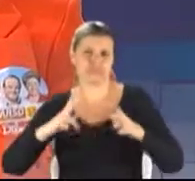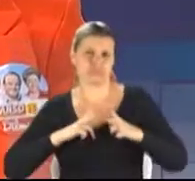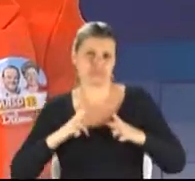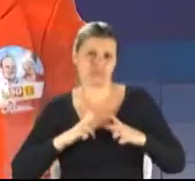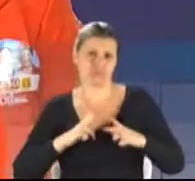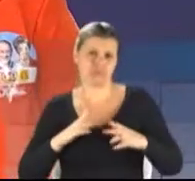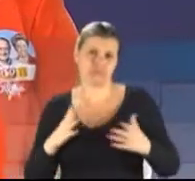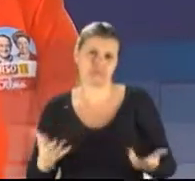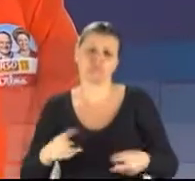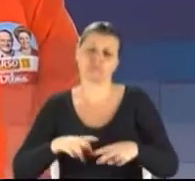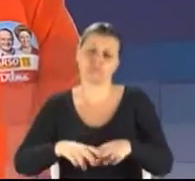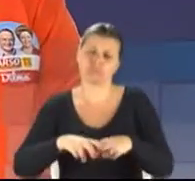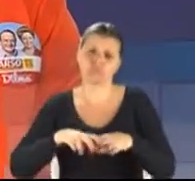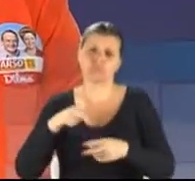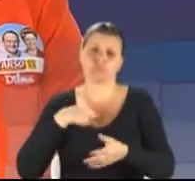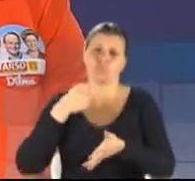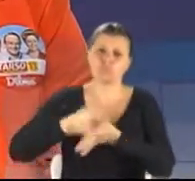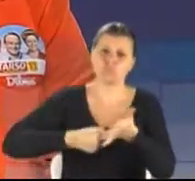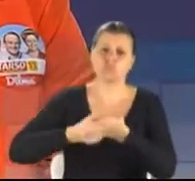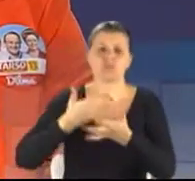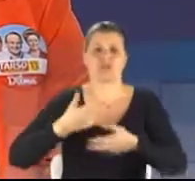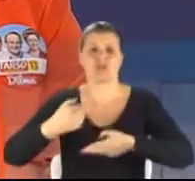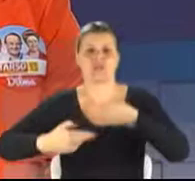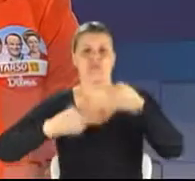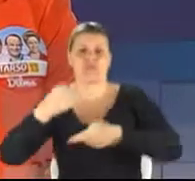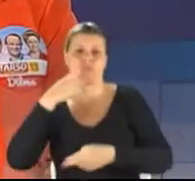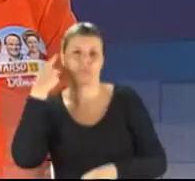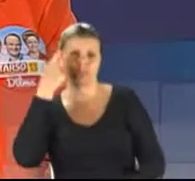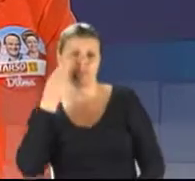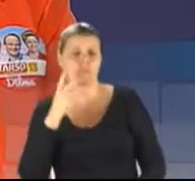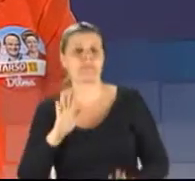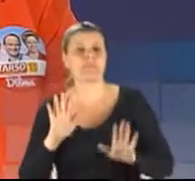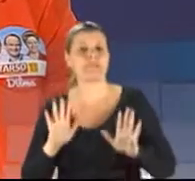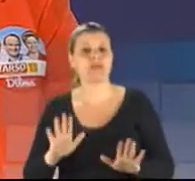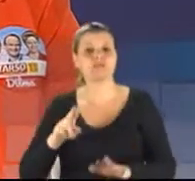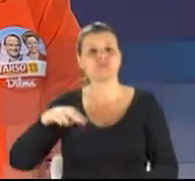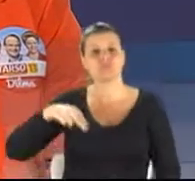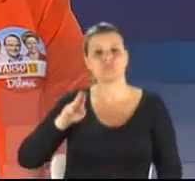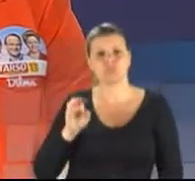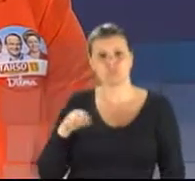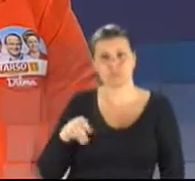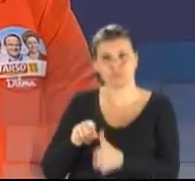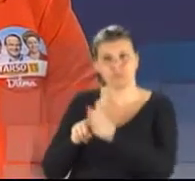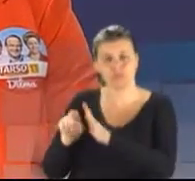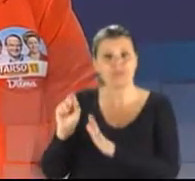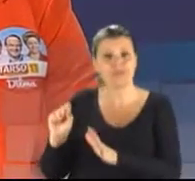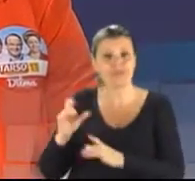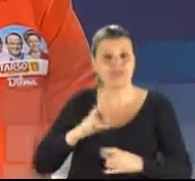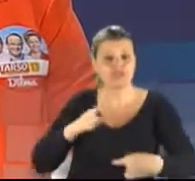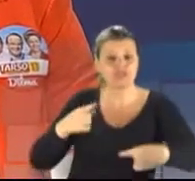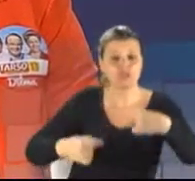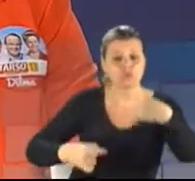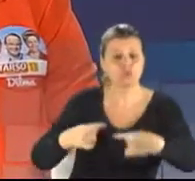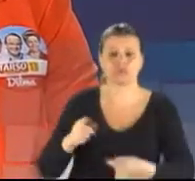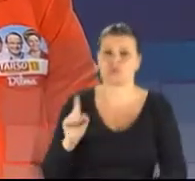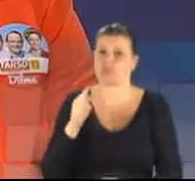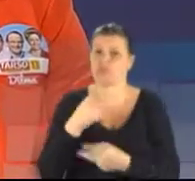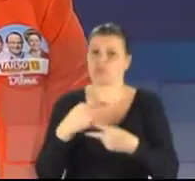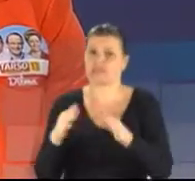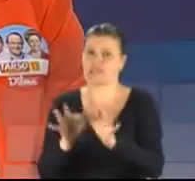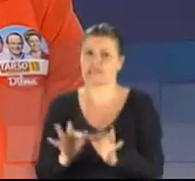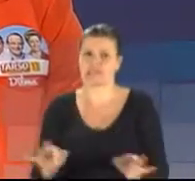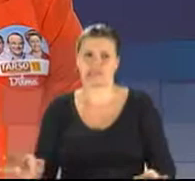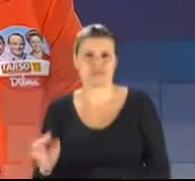luto pela reforma política. Mas, Nubem, o que está em jogo, e não é uma questão pequena, é central esta questão